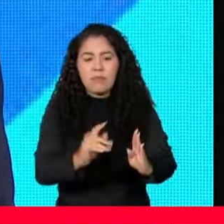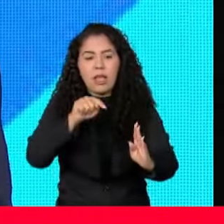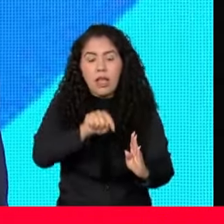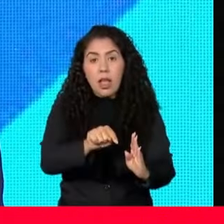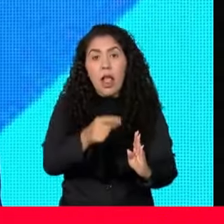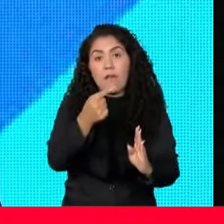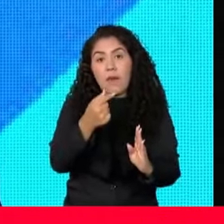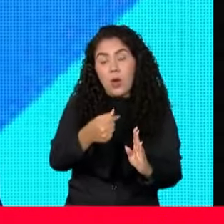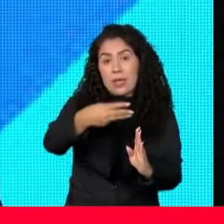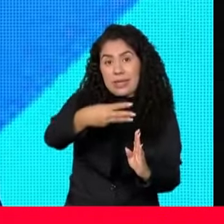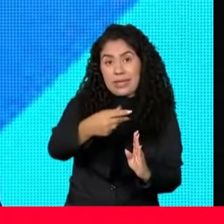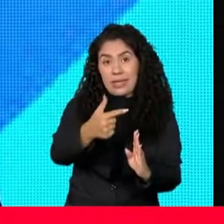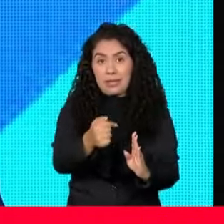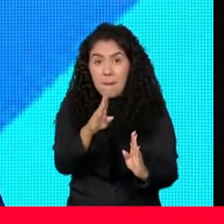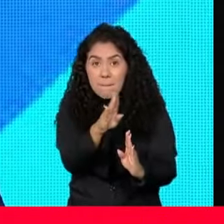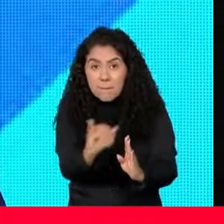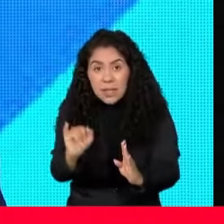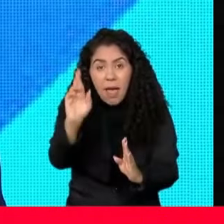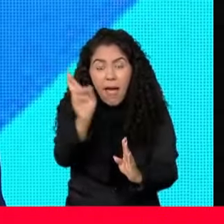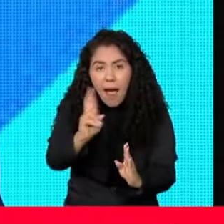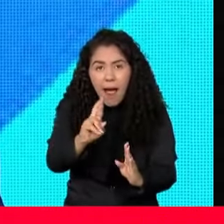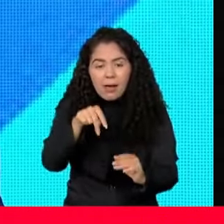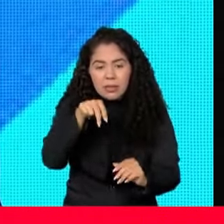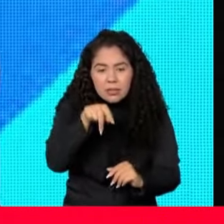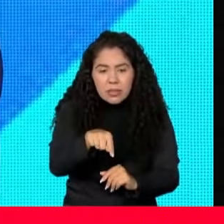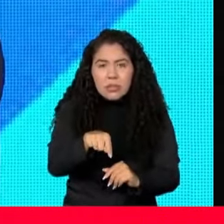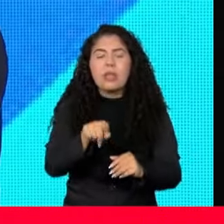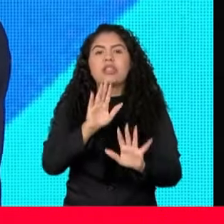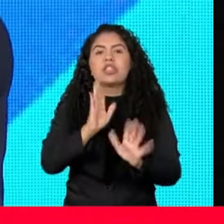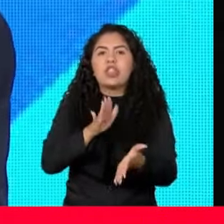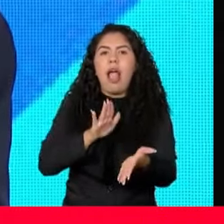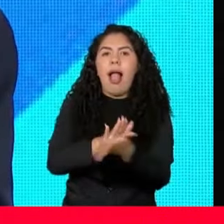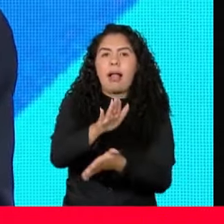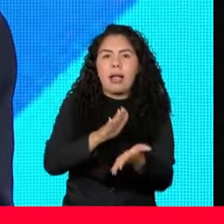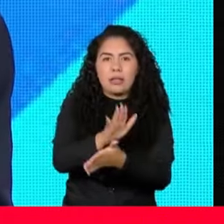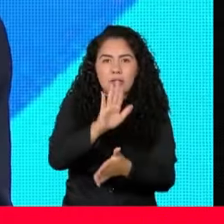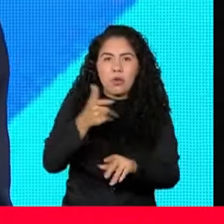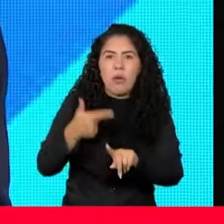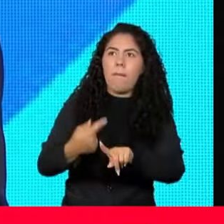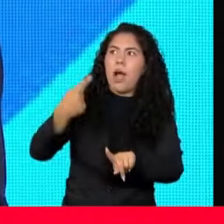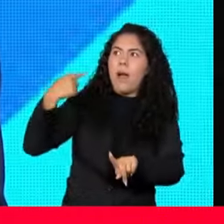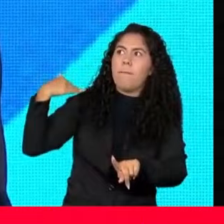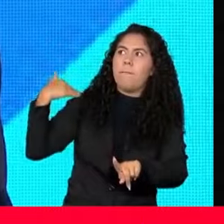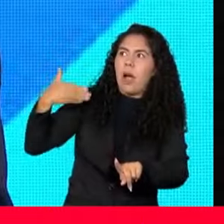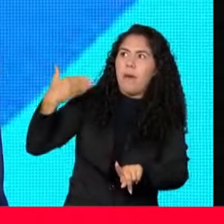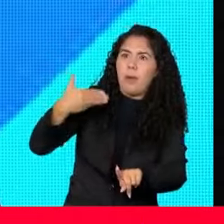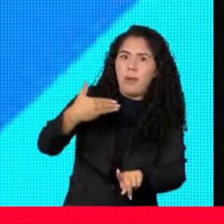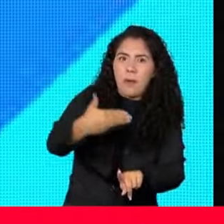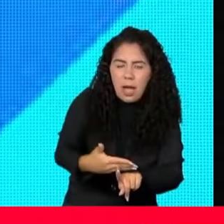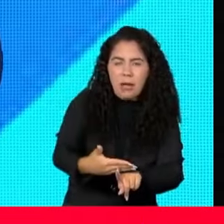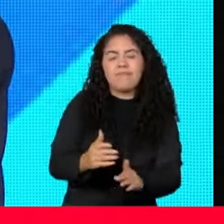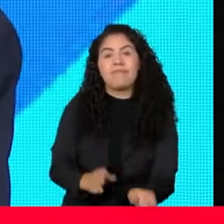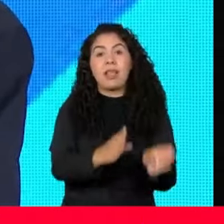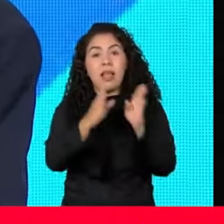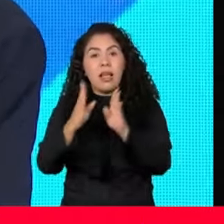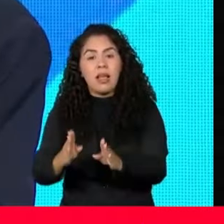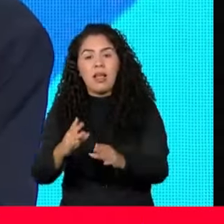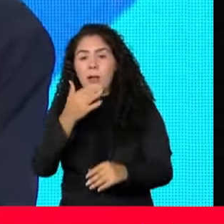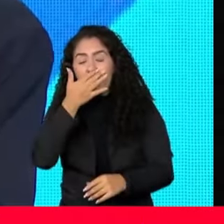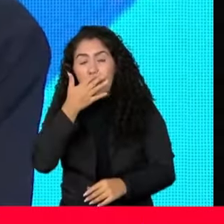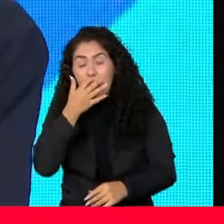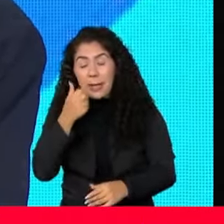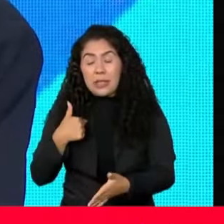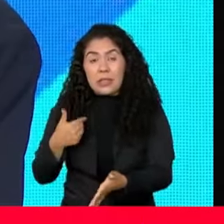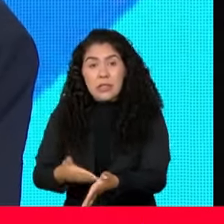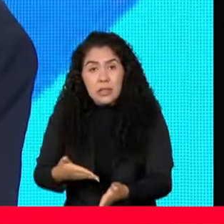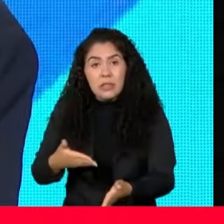bilhões que já haviam sido gastos desde as primeiras negociações. Era tanto zero, Messias, quando